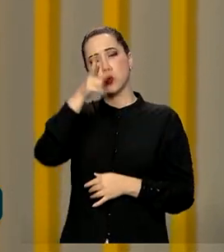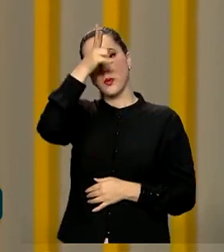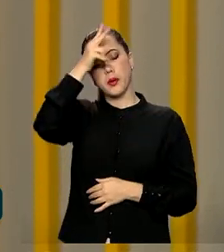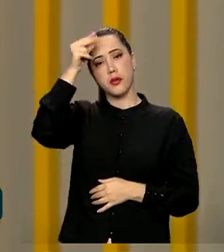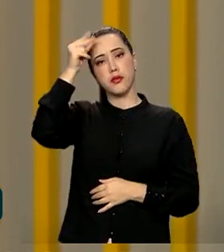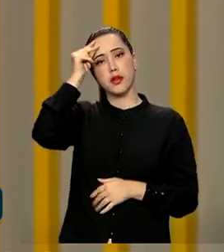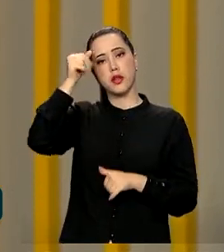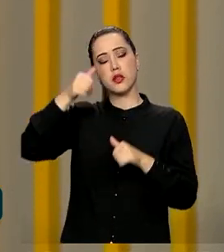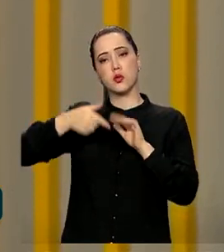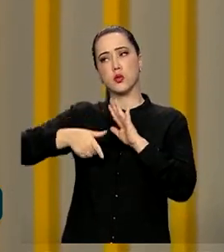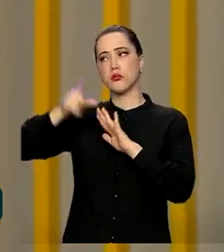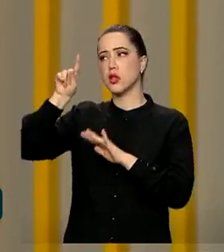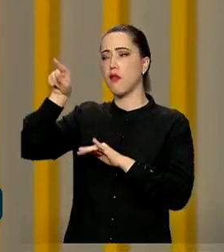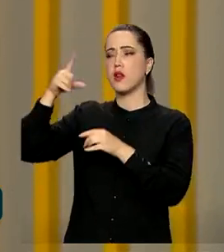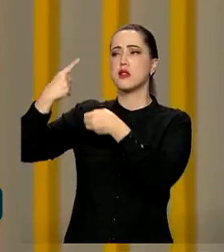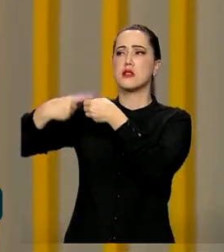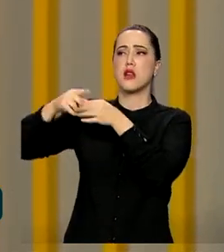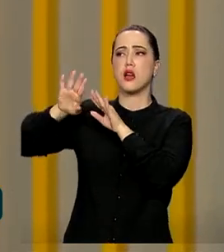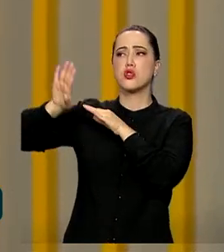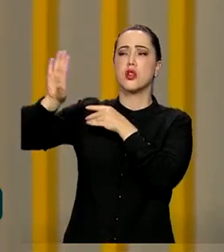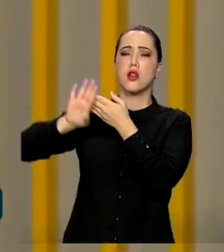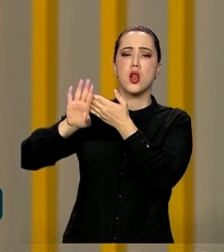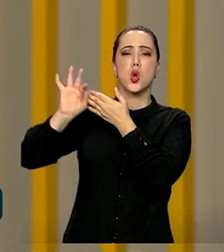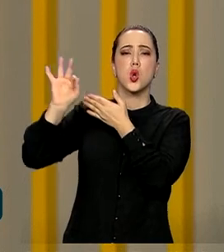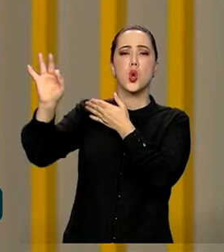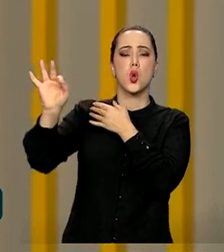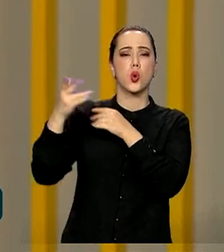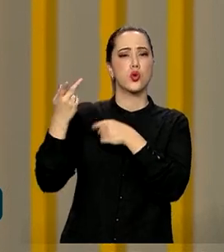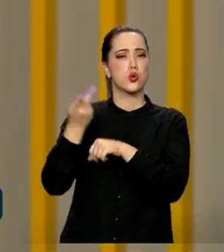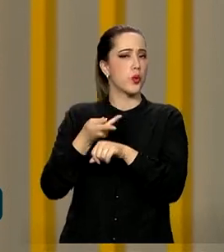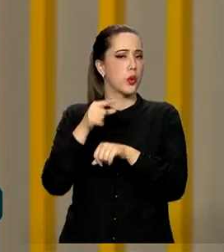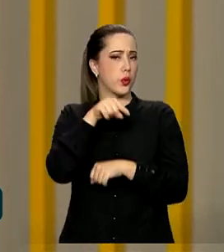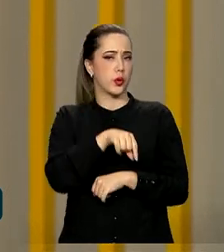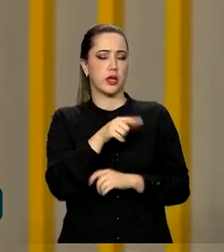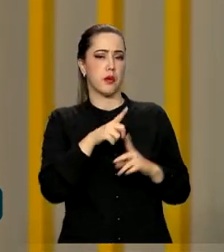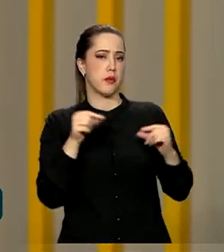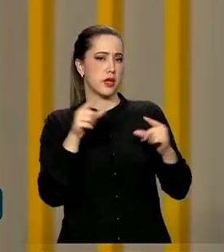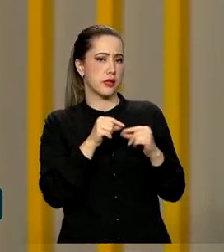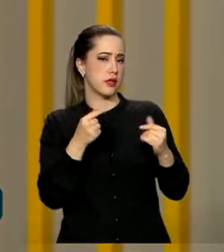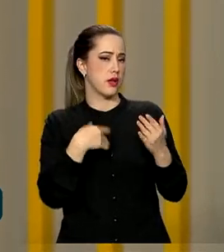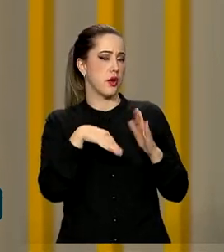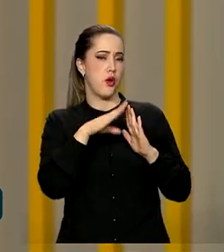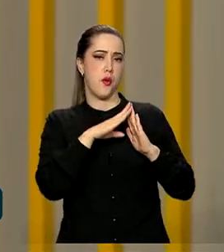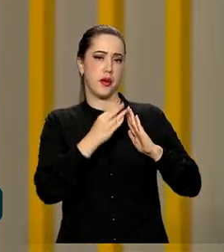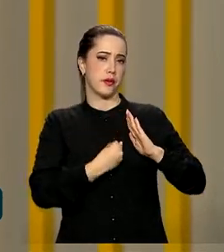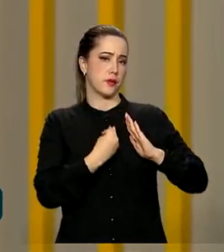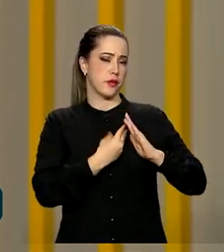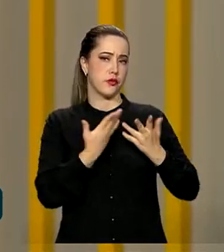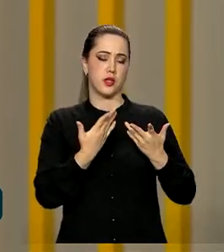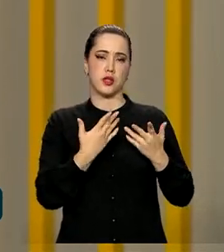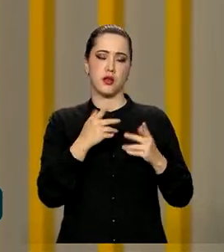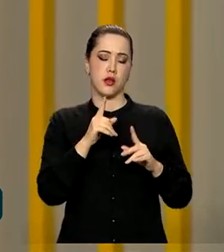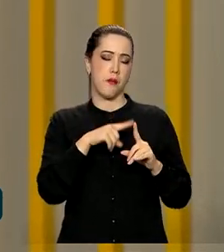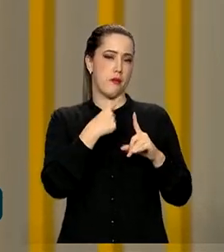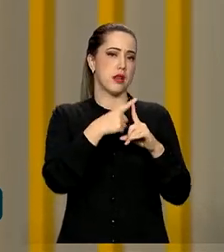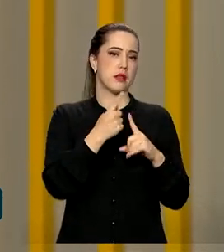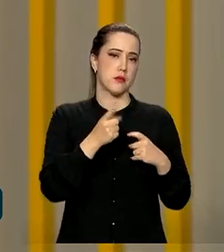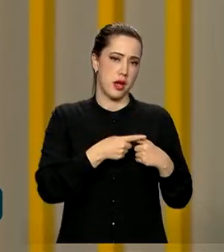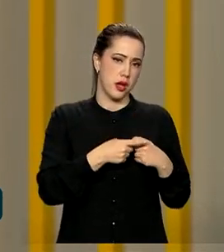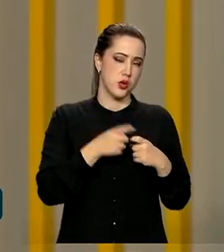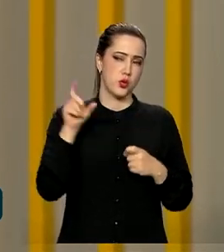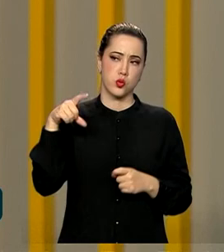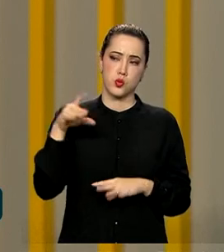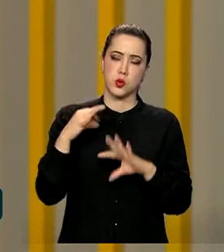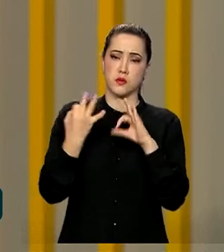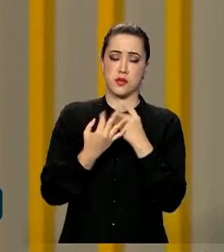buscar aqui em Brasília, né? Os programas, né? Como Minha Casa Minha Vida, Mais Médico, o próprio Bolsa Família. Então, os